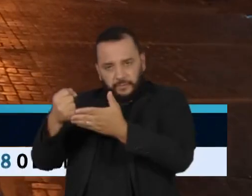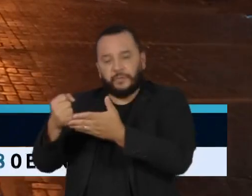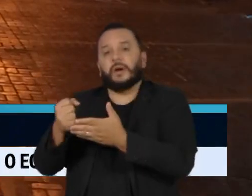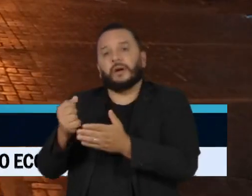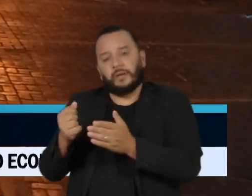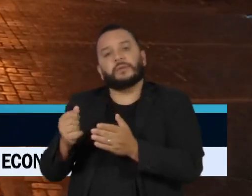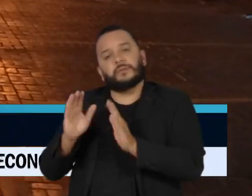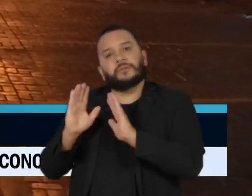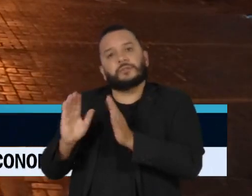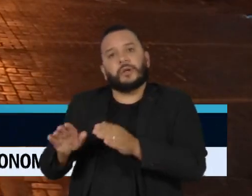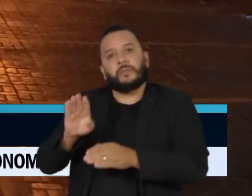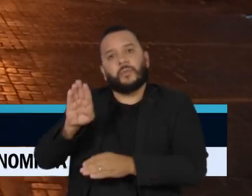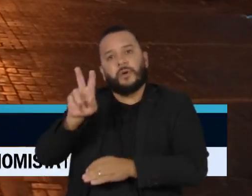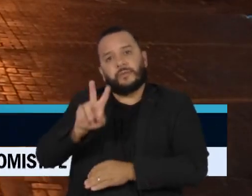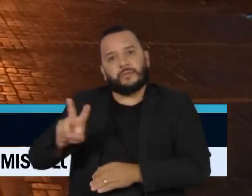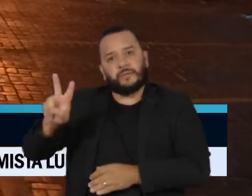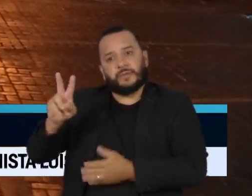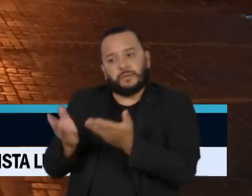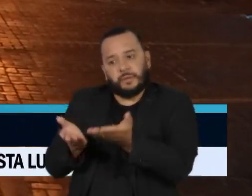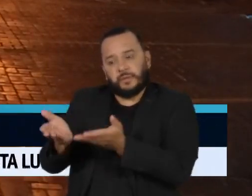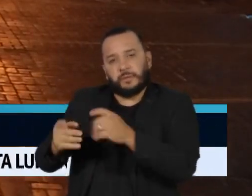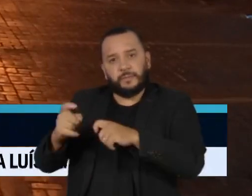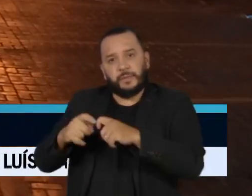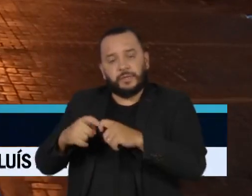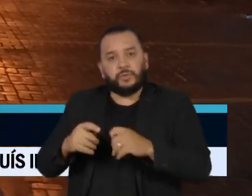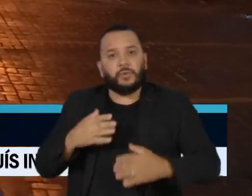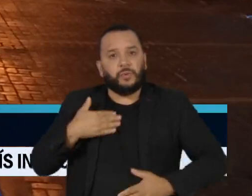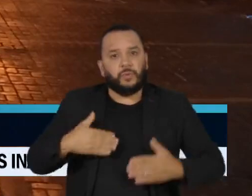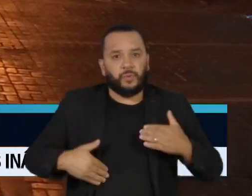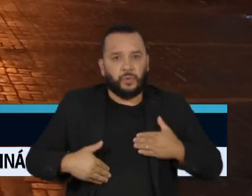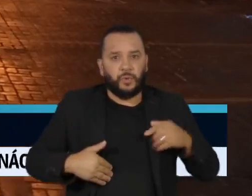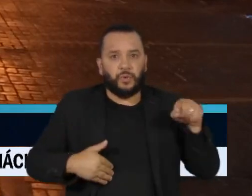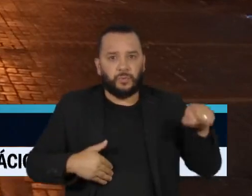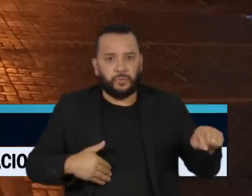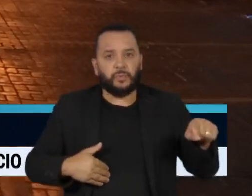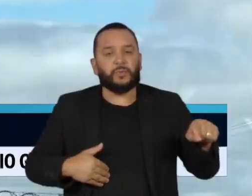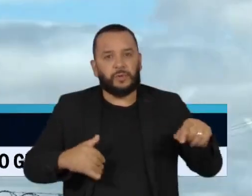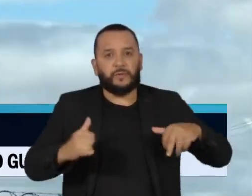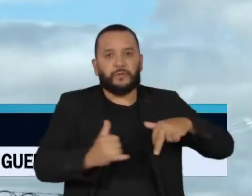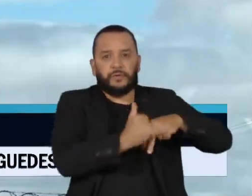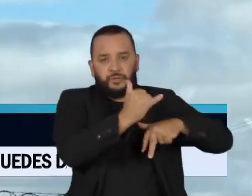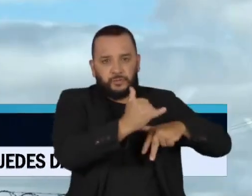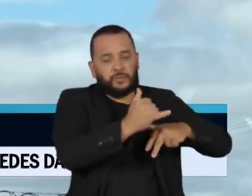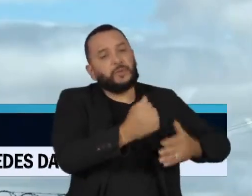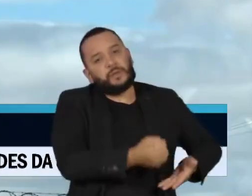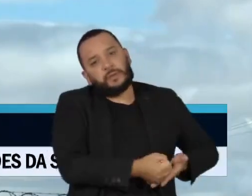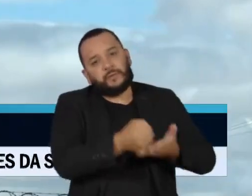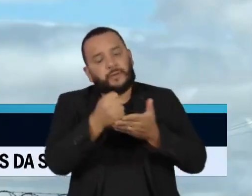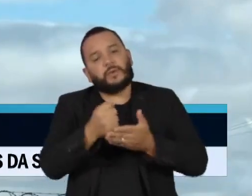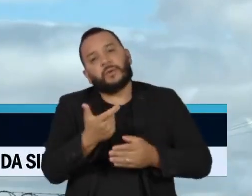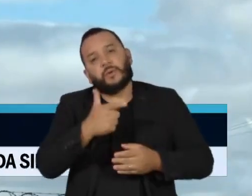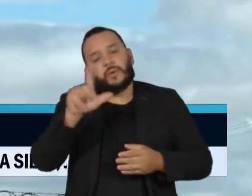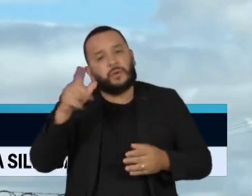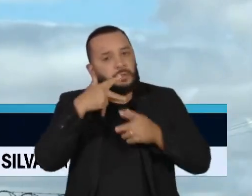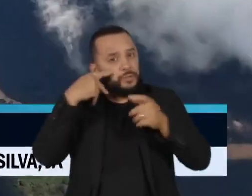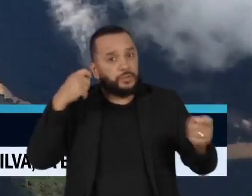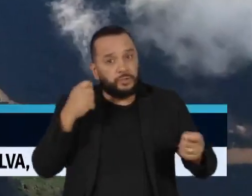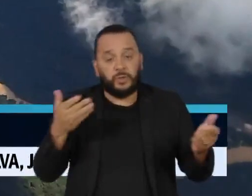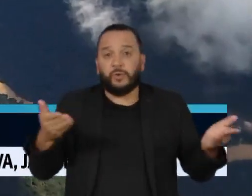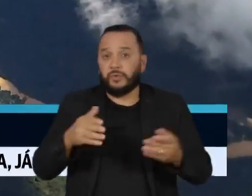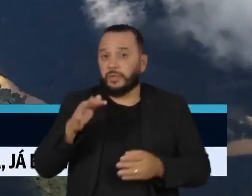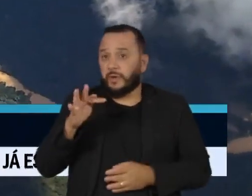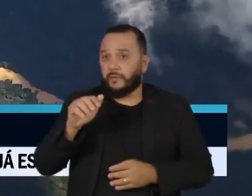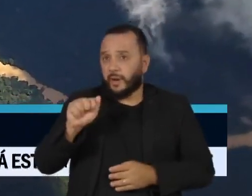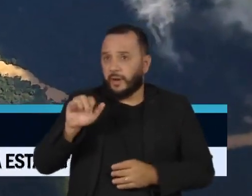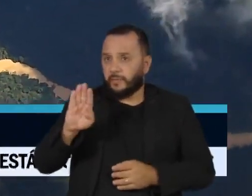médico em Boa Vista. Já o corpo da vítima foi recolhido por outros indígenas. Hoje, a FAB reabriu o espaço aéreo